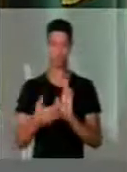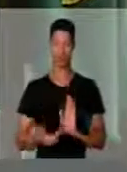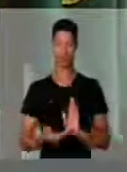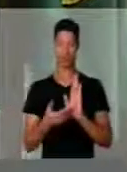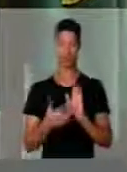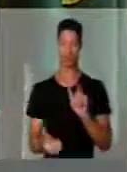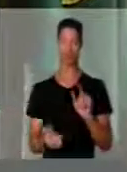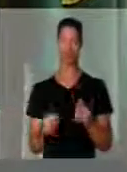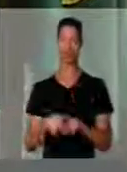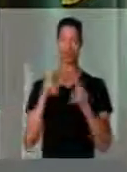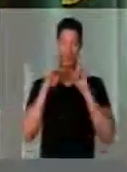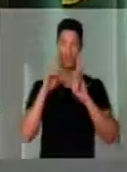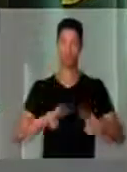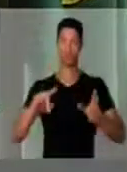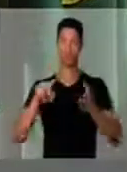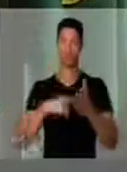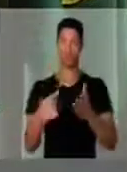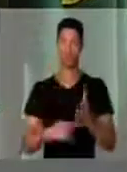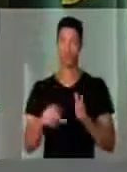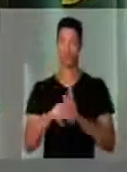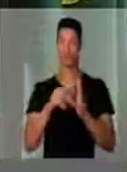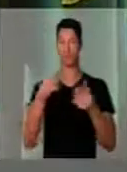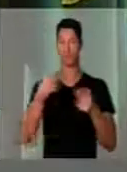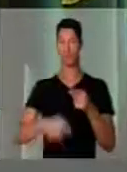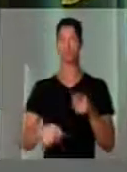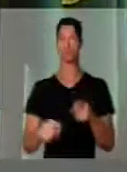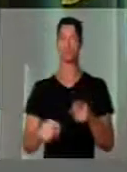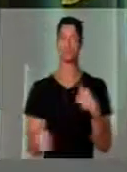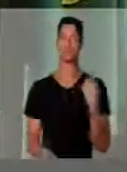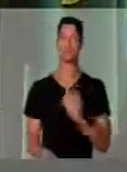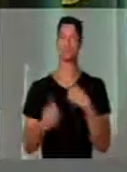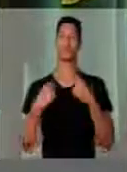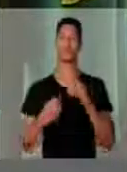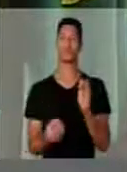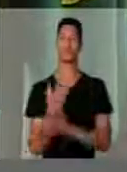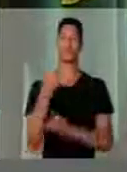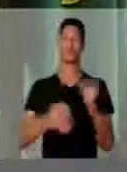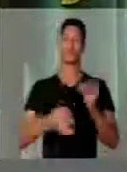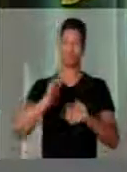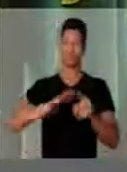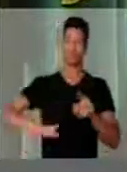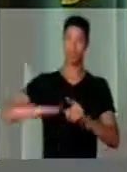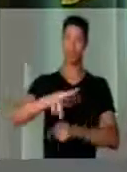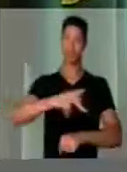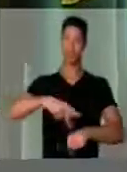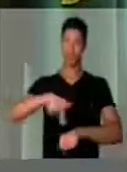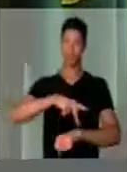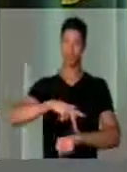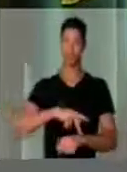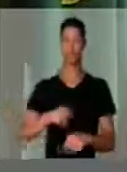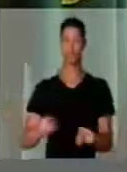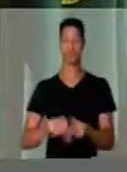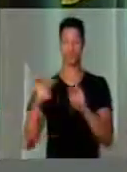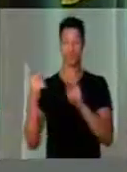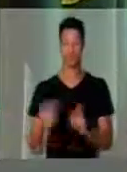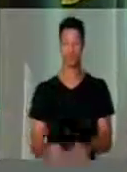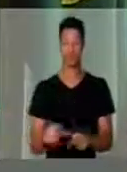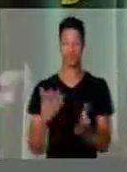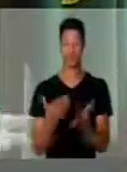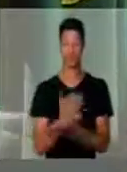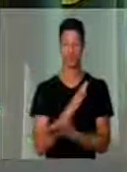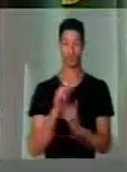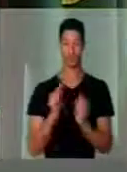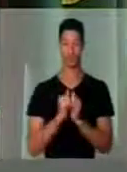casa, que visa corrigir essa distorção. Nós precisamos criar justiça social nesse país. E esse projeto sendo